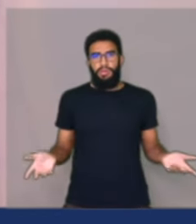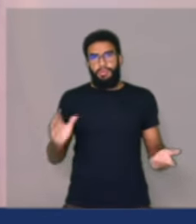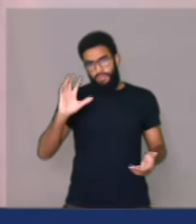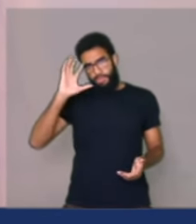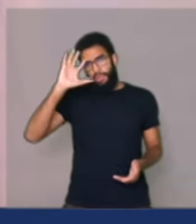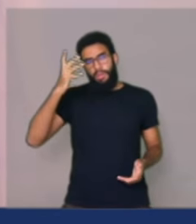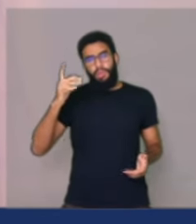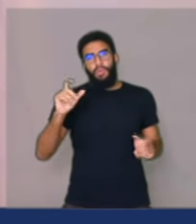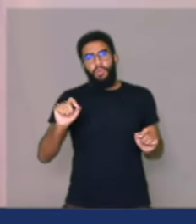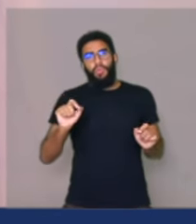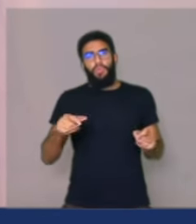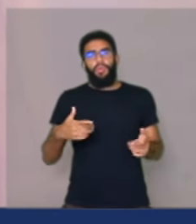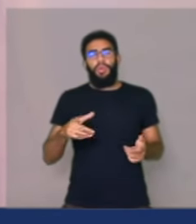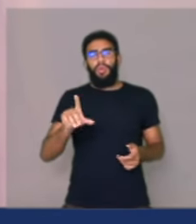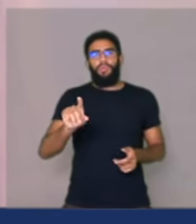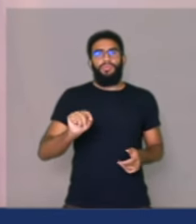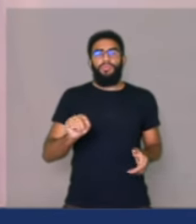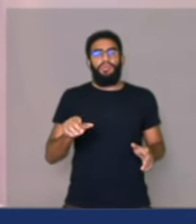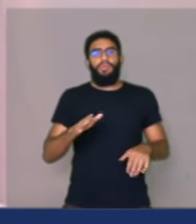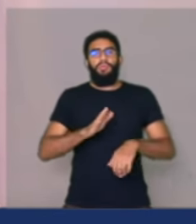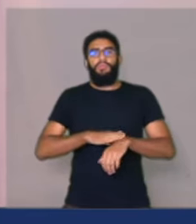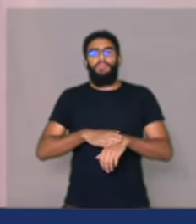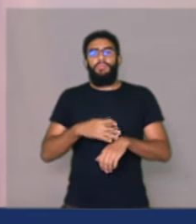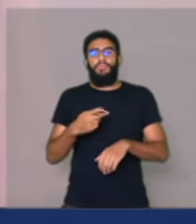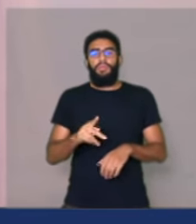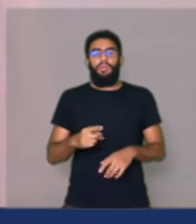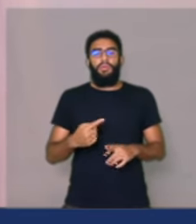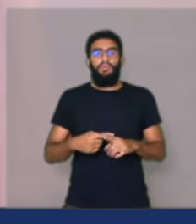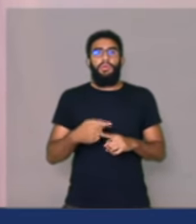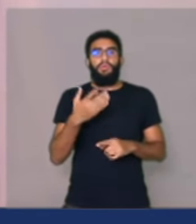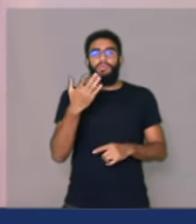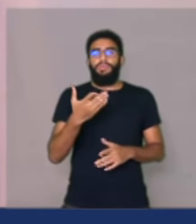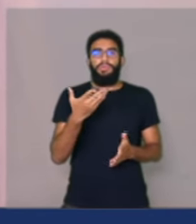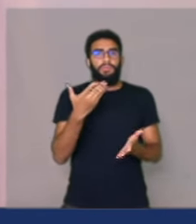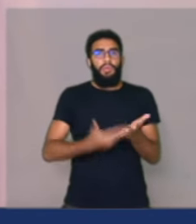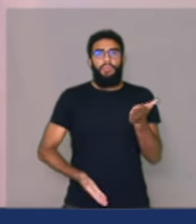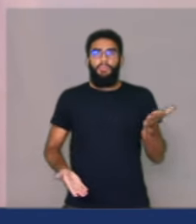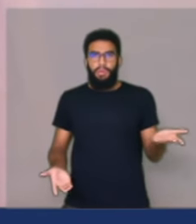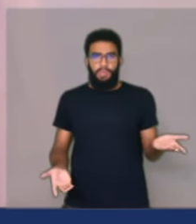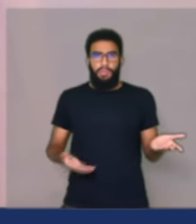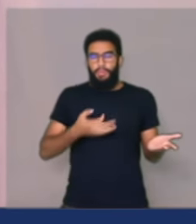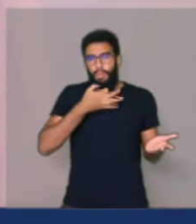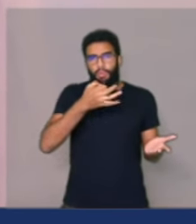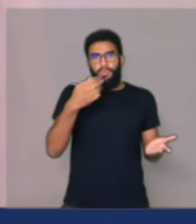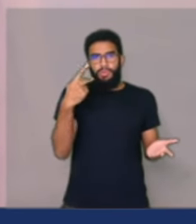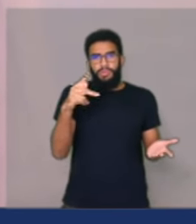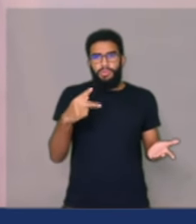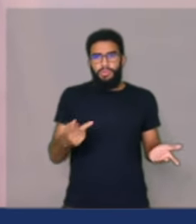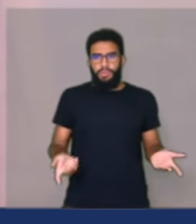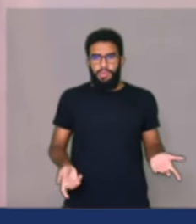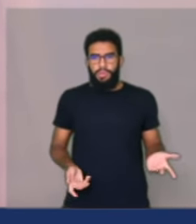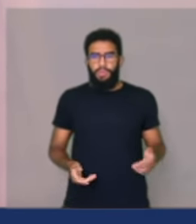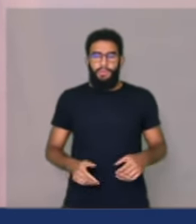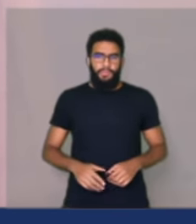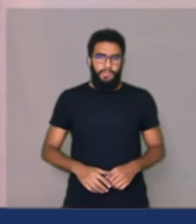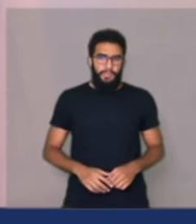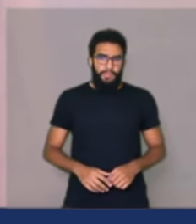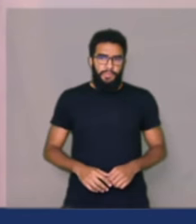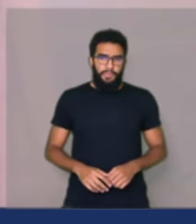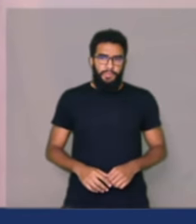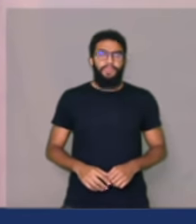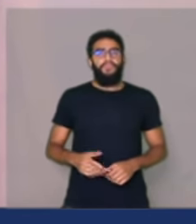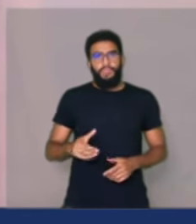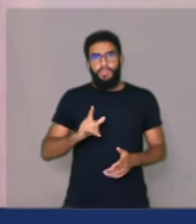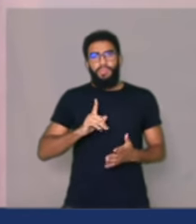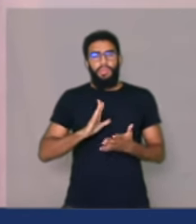de lado, ou então vocês serão derrotados travorosamente nas urnas. A oposição vai continuar acontecendo? Vai.